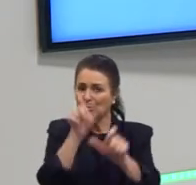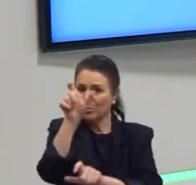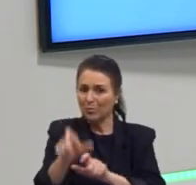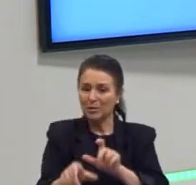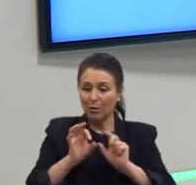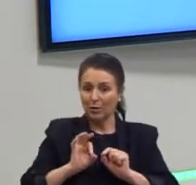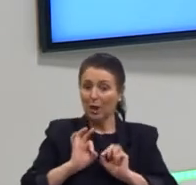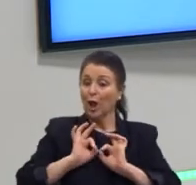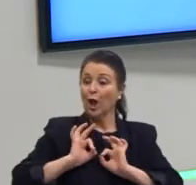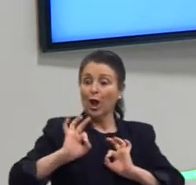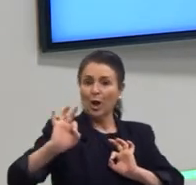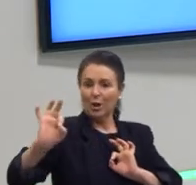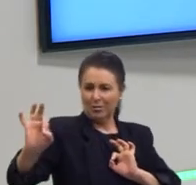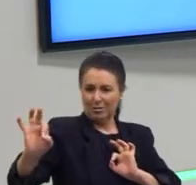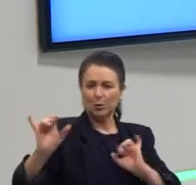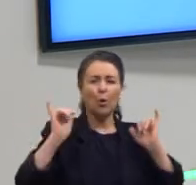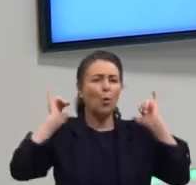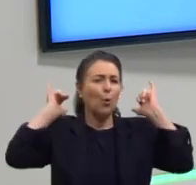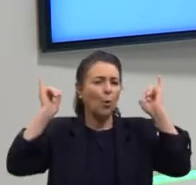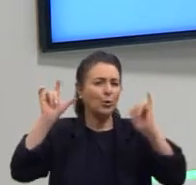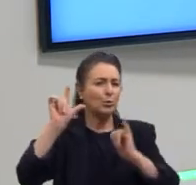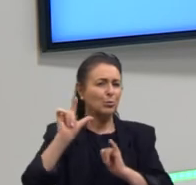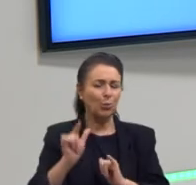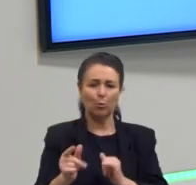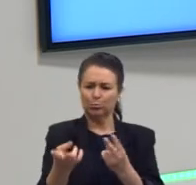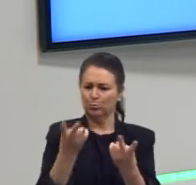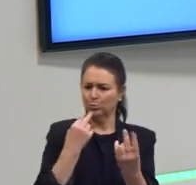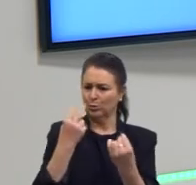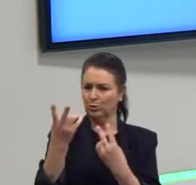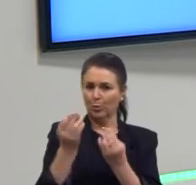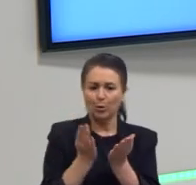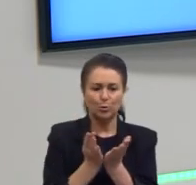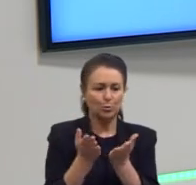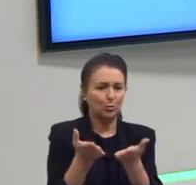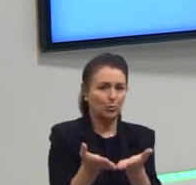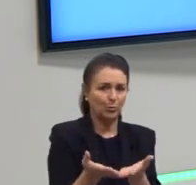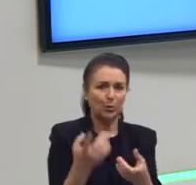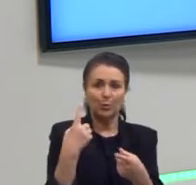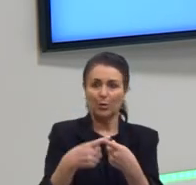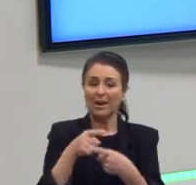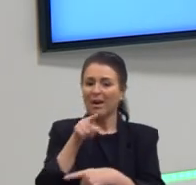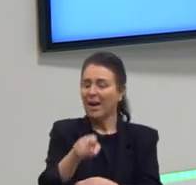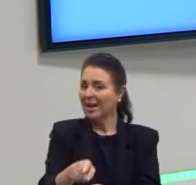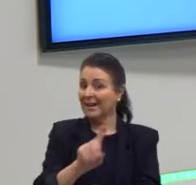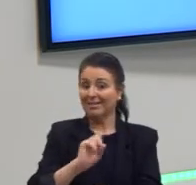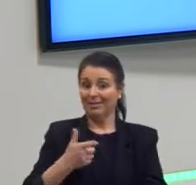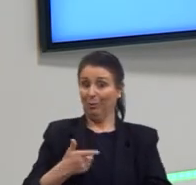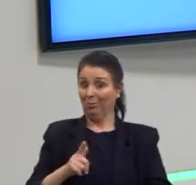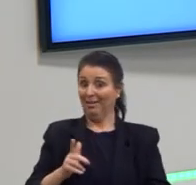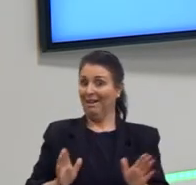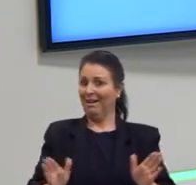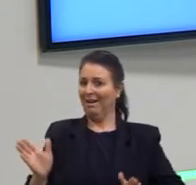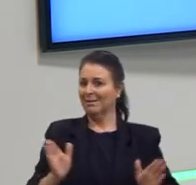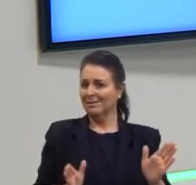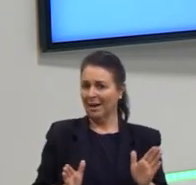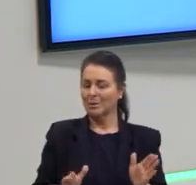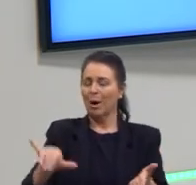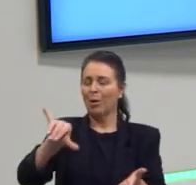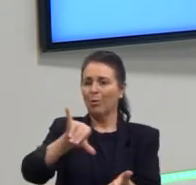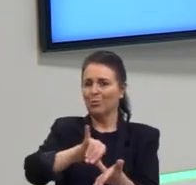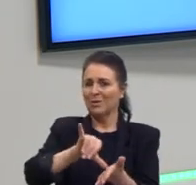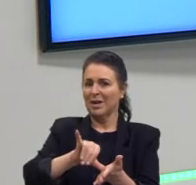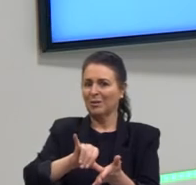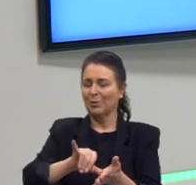afastado, com pouco ônibus, com pouco transporte coletivo, para quê? Para ela não poder acessar as partes centrais